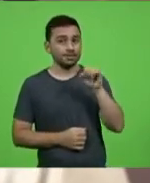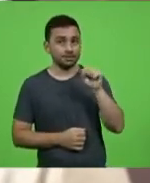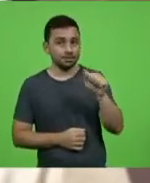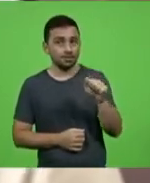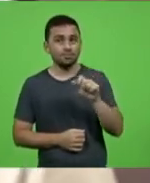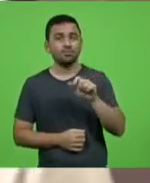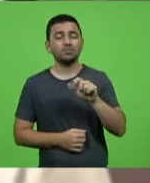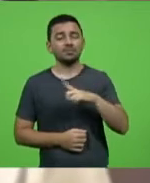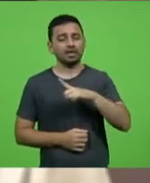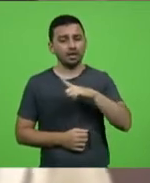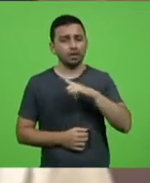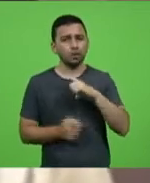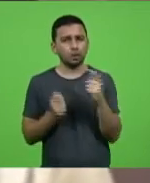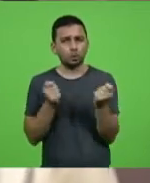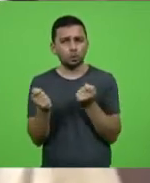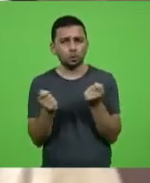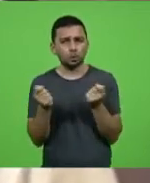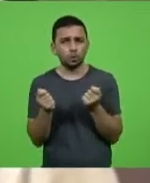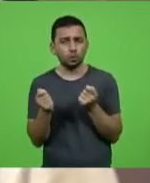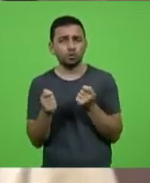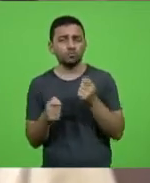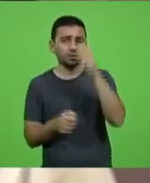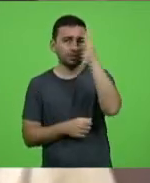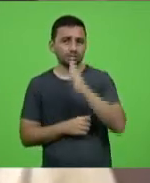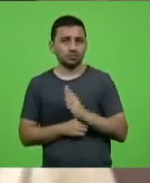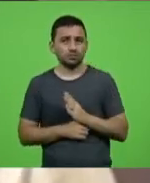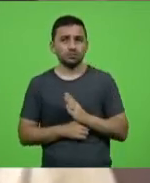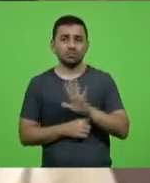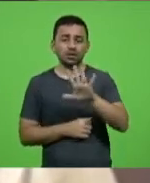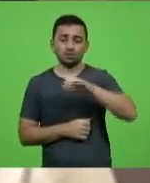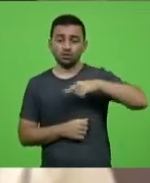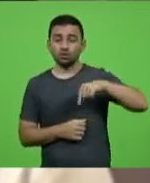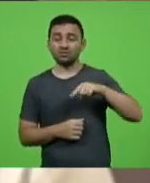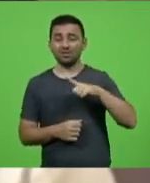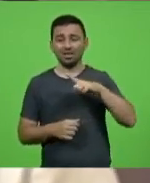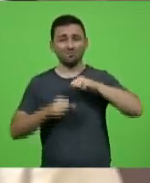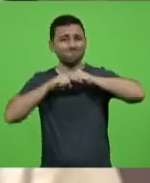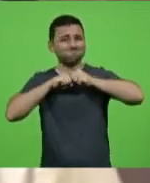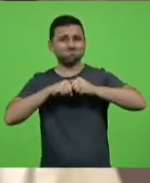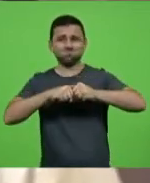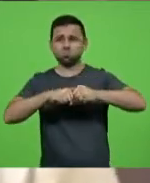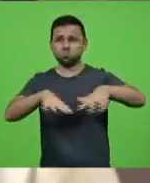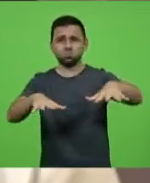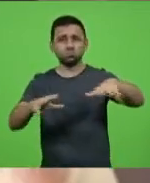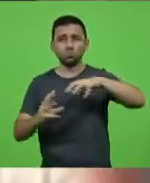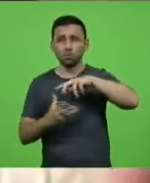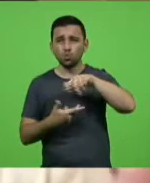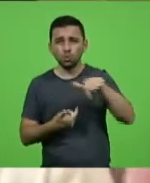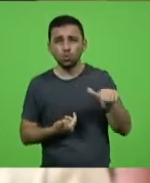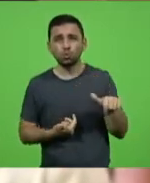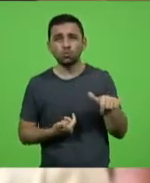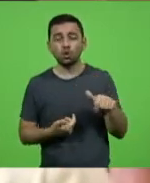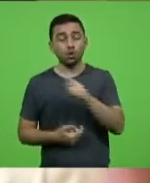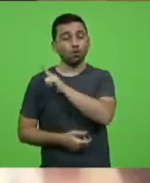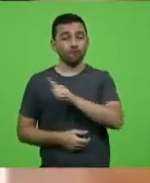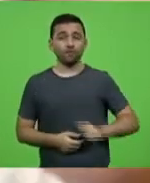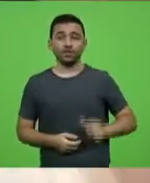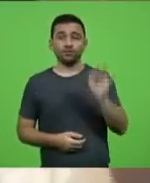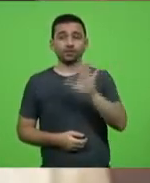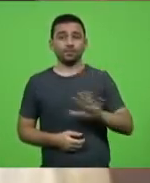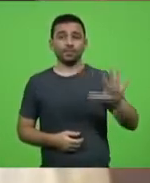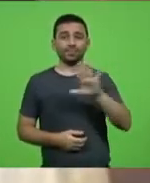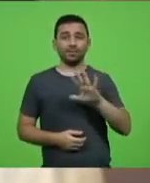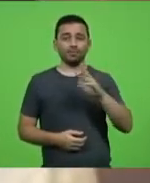tendo todo esse controle aqui no país, mas nós estamos diante de uma pandemia e o governo federal infelizmente está